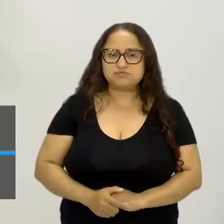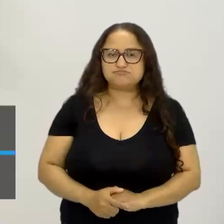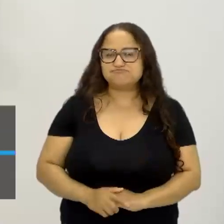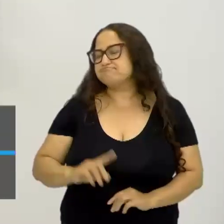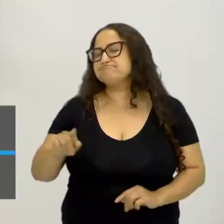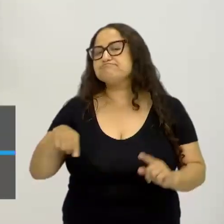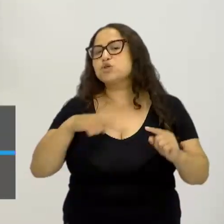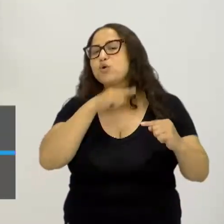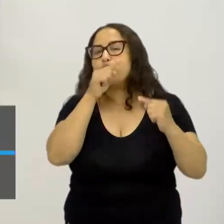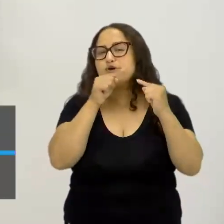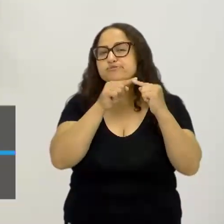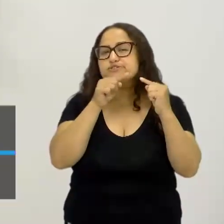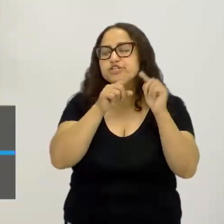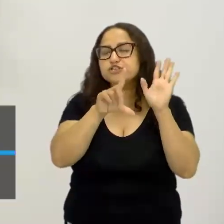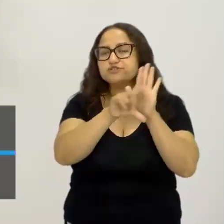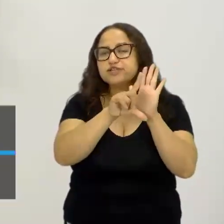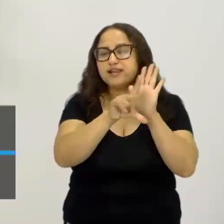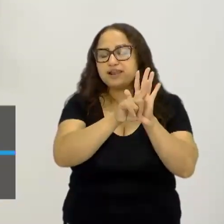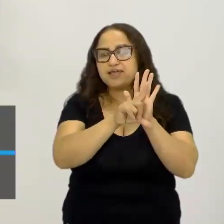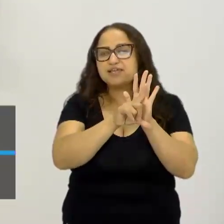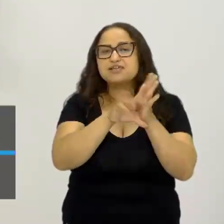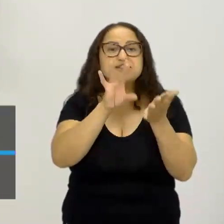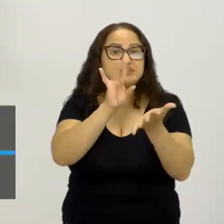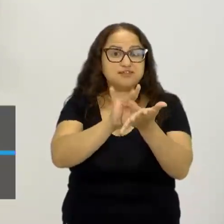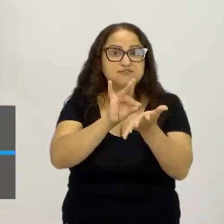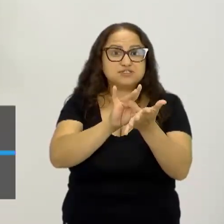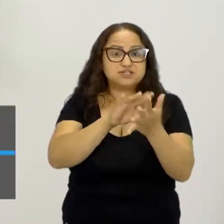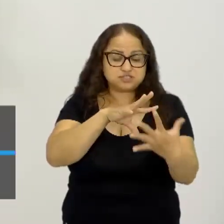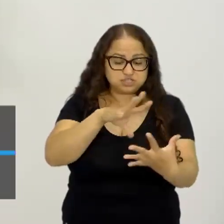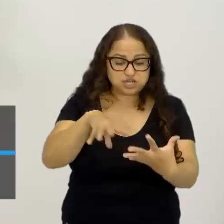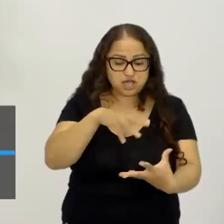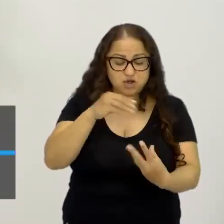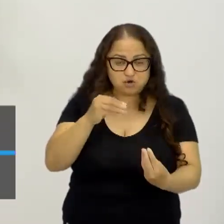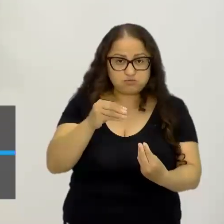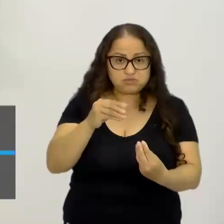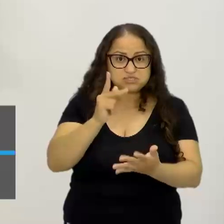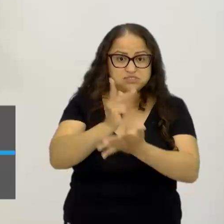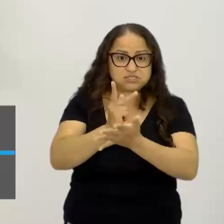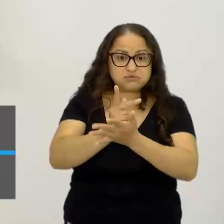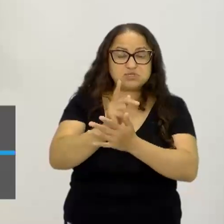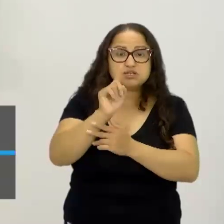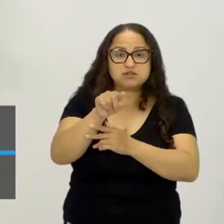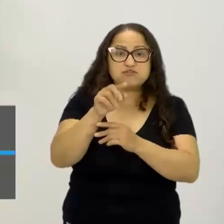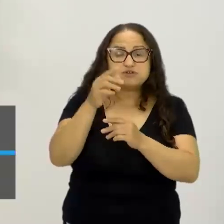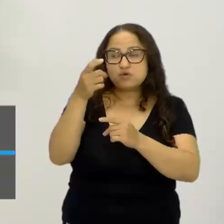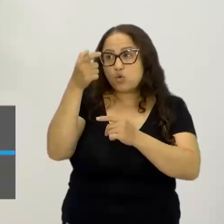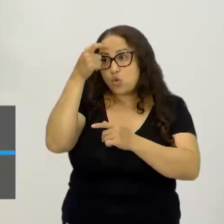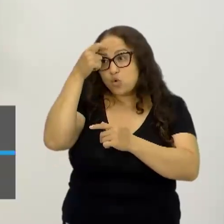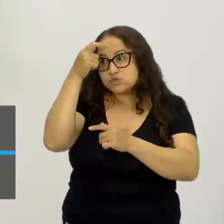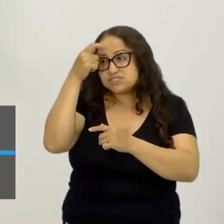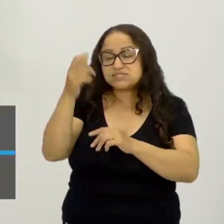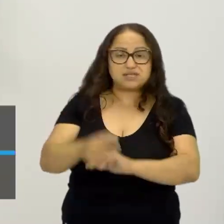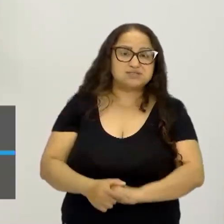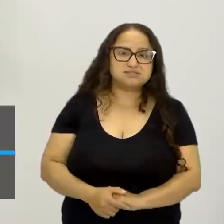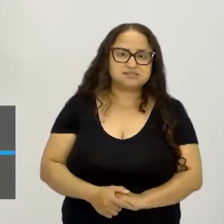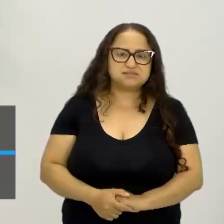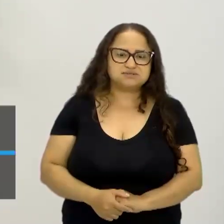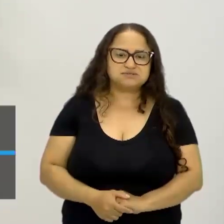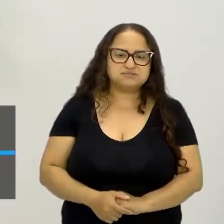da verdade, é a alma. E quando eu digo alma, eu digo também psique, eu digo também consciência, eu digo também